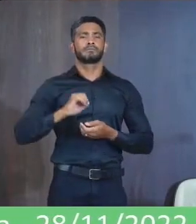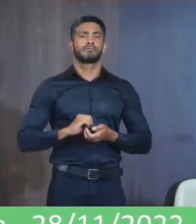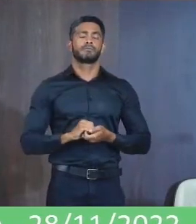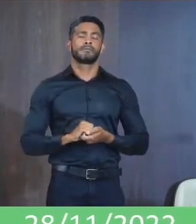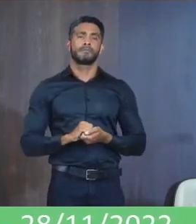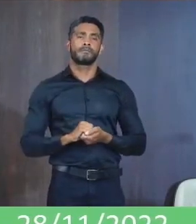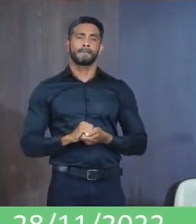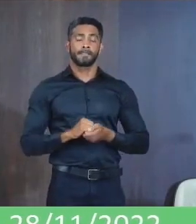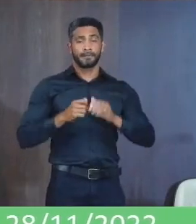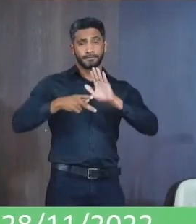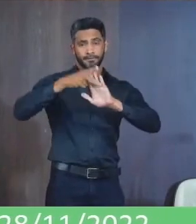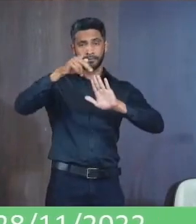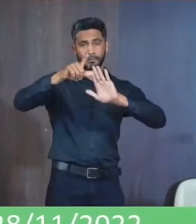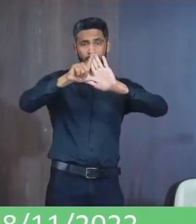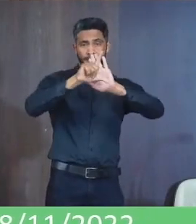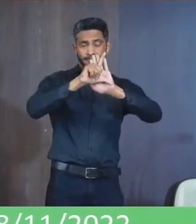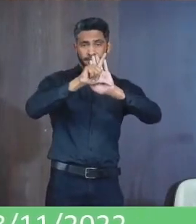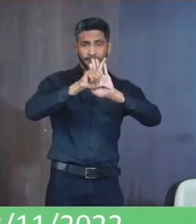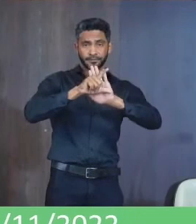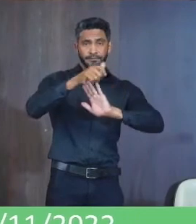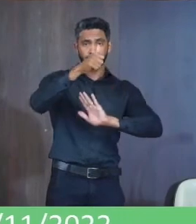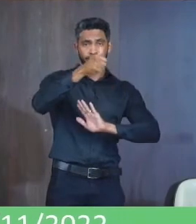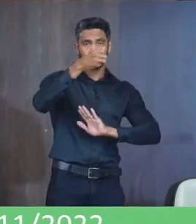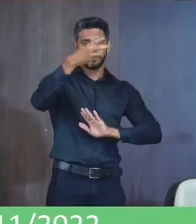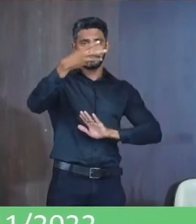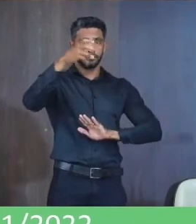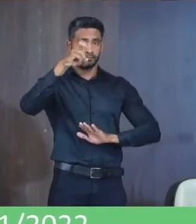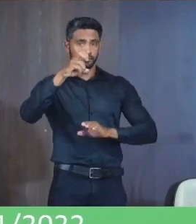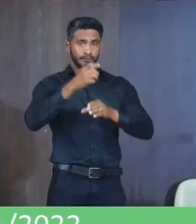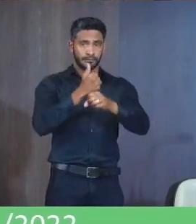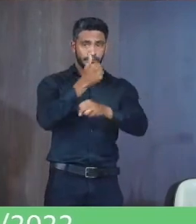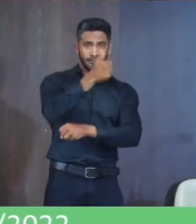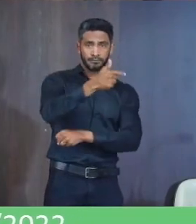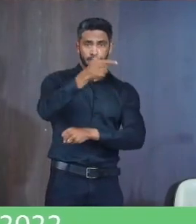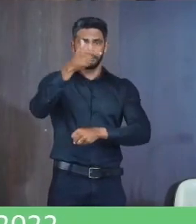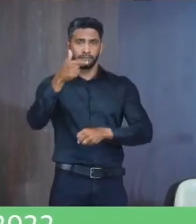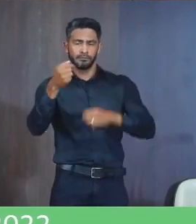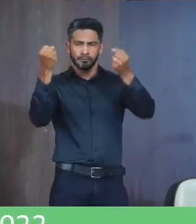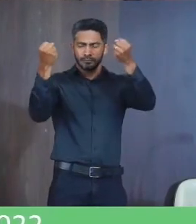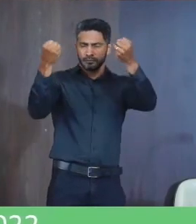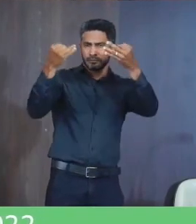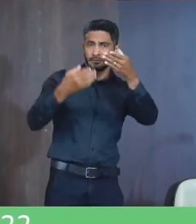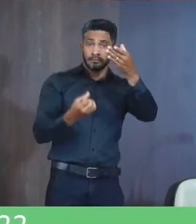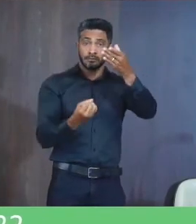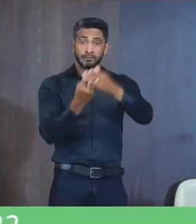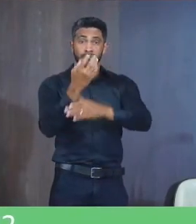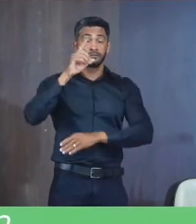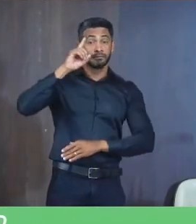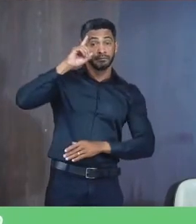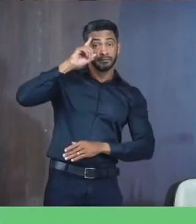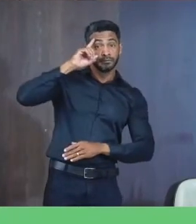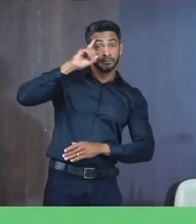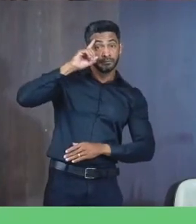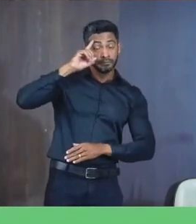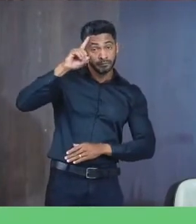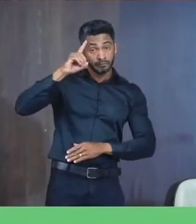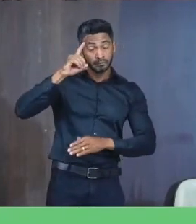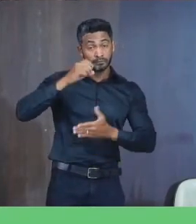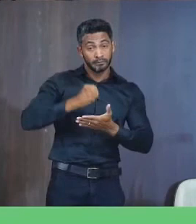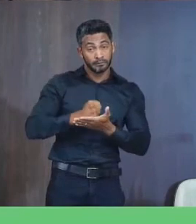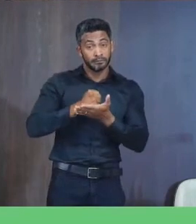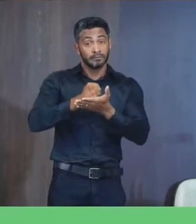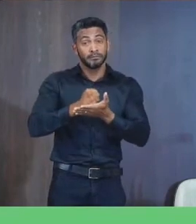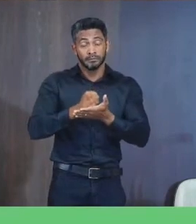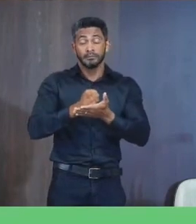Projeto de Lei 135-2022 Dispõe sobre a criação do Dia da Superação no Município de